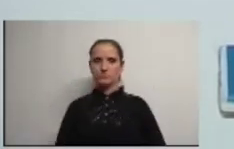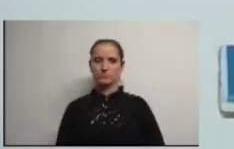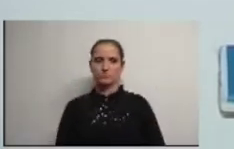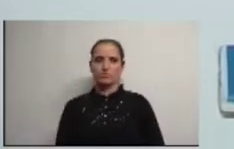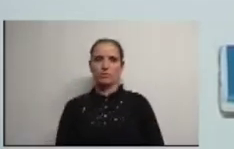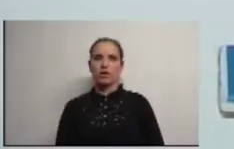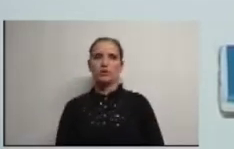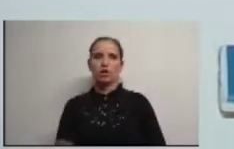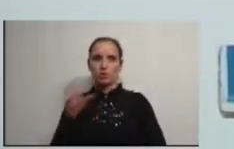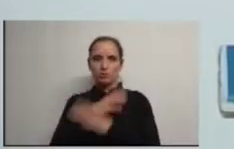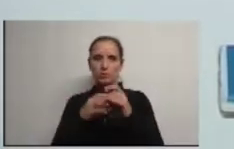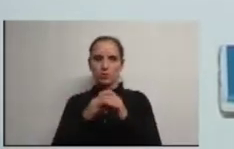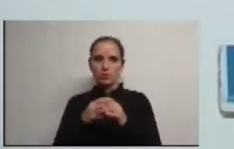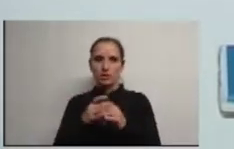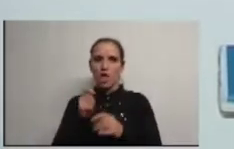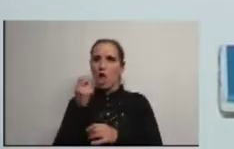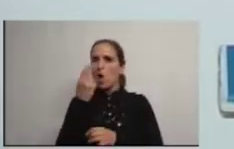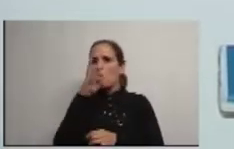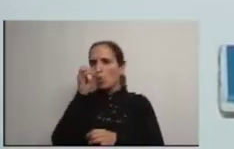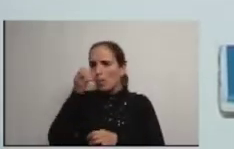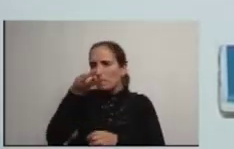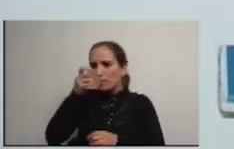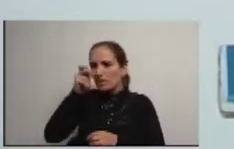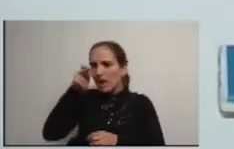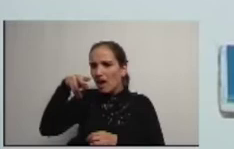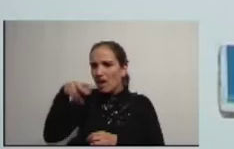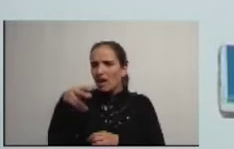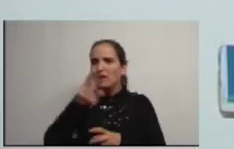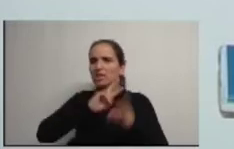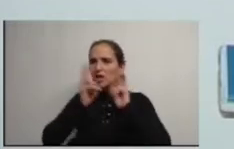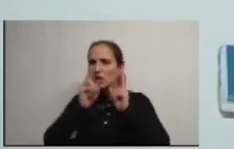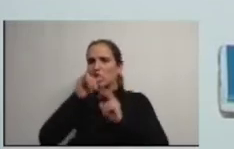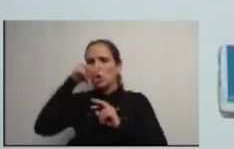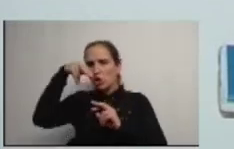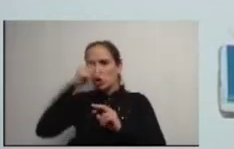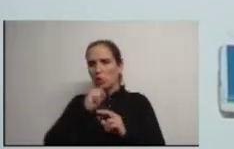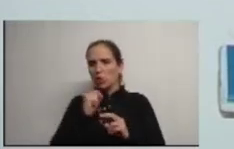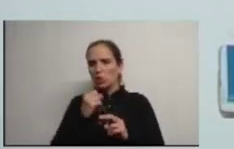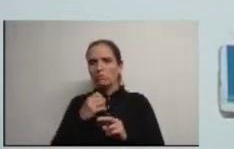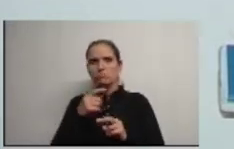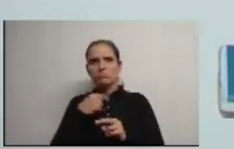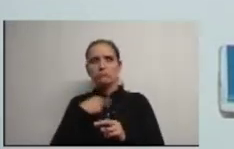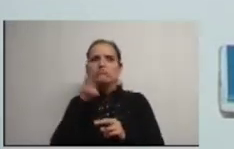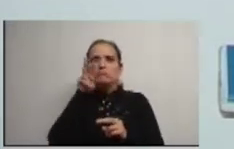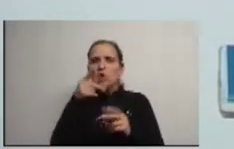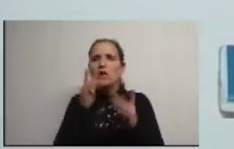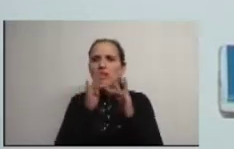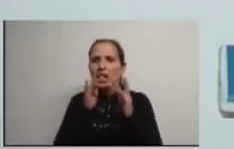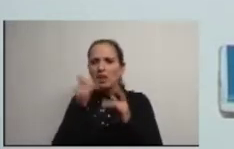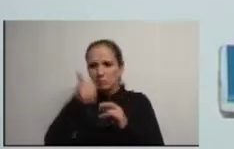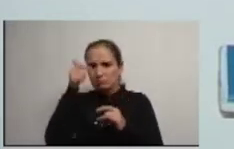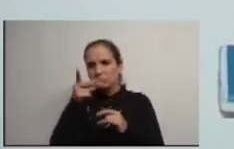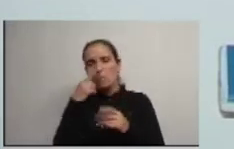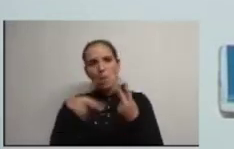europeus o European Roundtable of Industrialists por exemplo eu sugiro que vejam na net o que é é isto